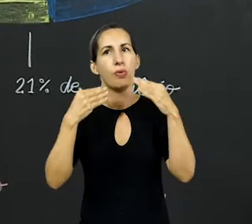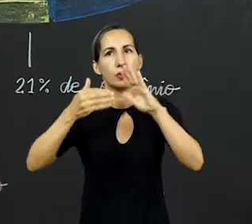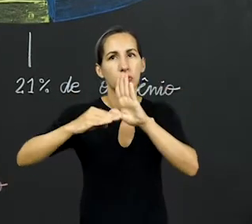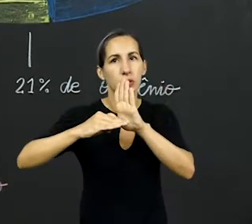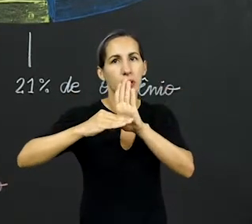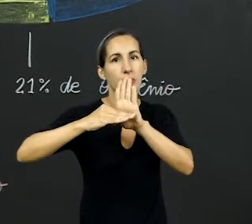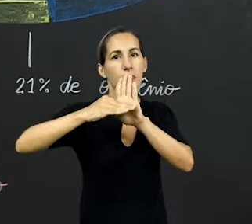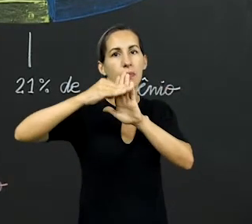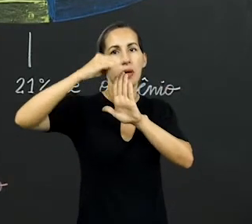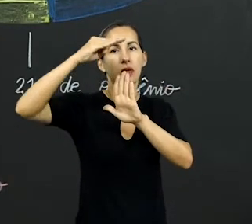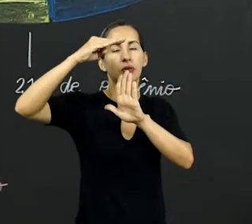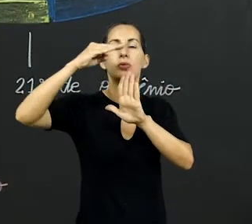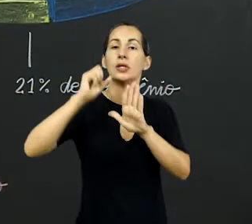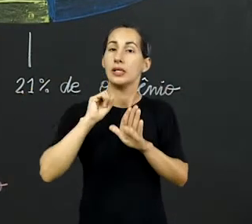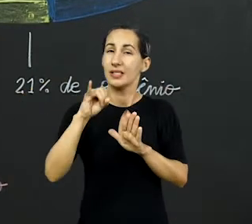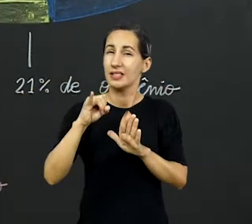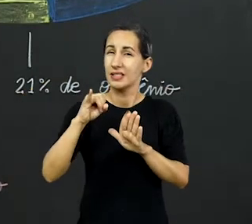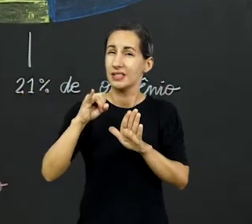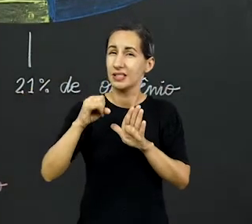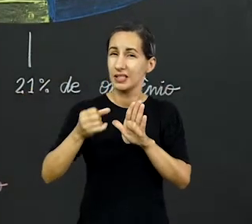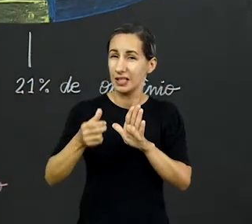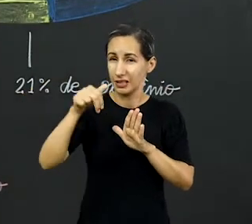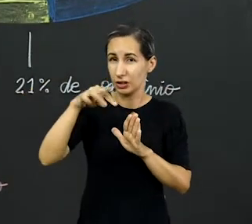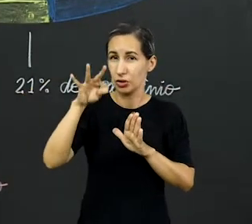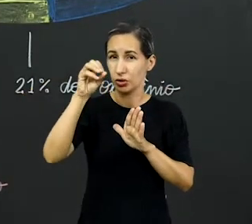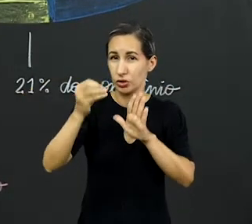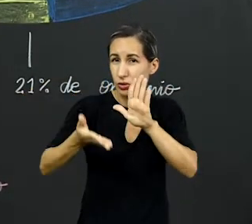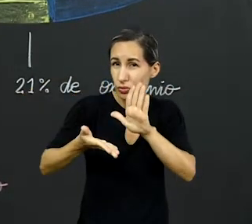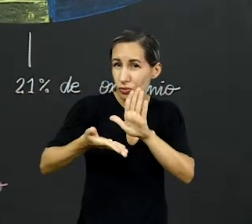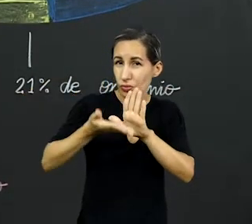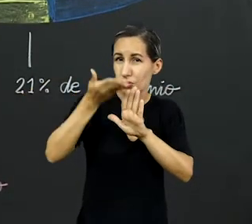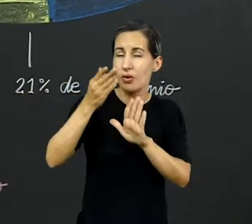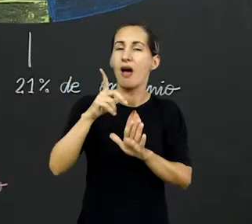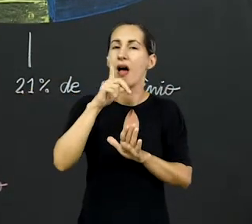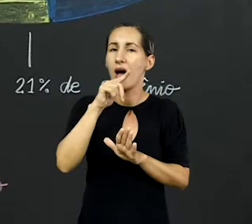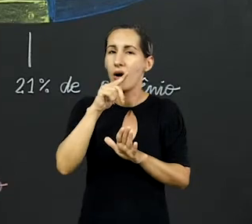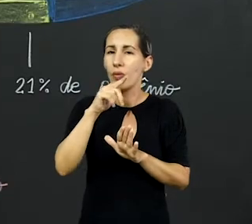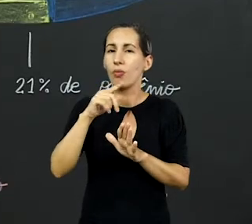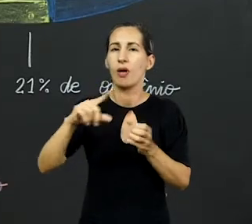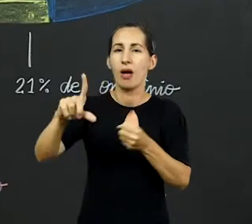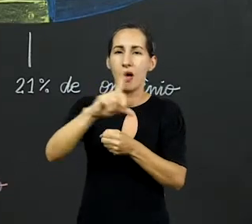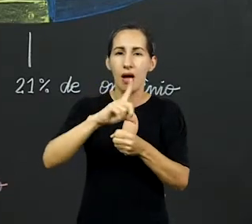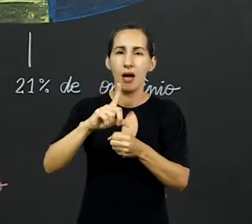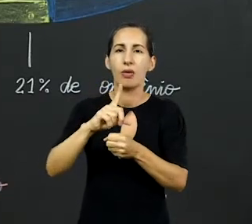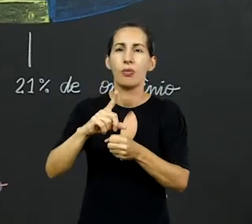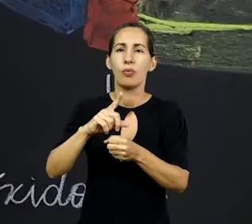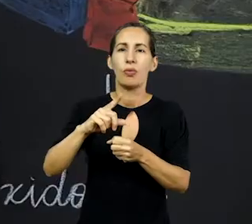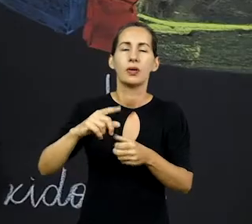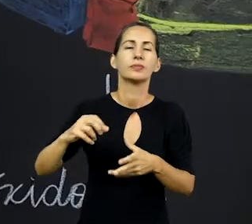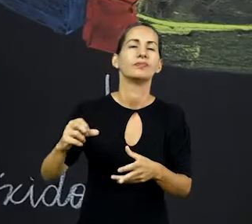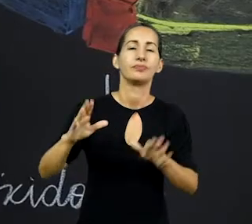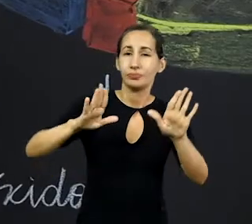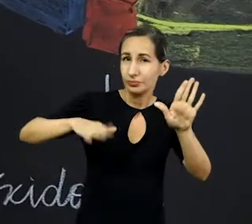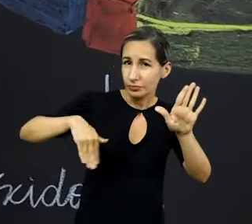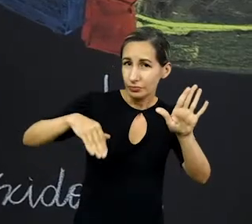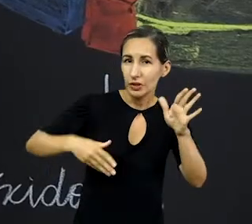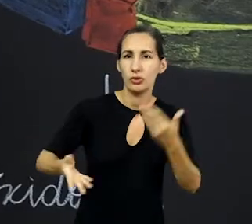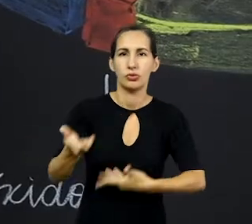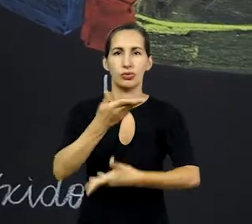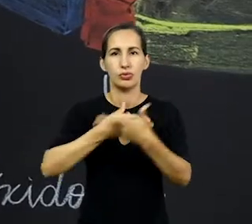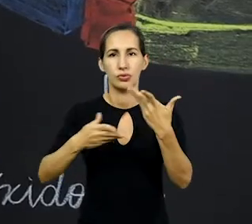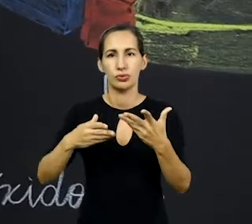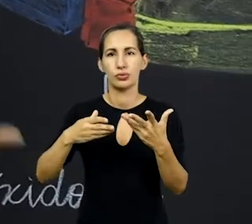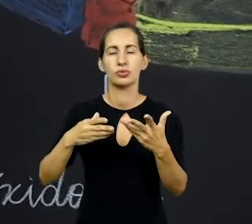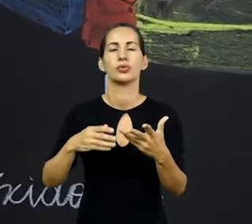temperatura e se esse excesso de nitrogênio se dá em corpos d'água, em lagos, em rios, em mares, junto com outros